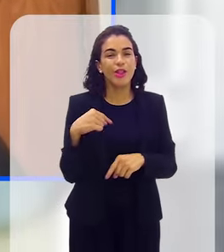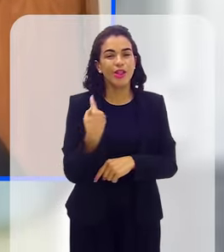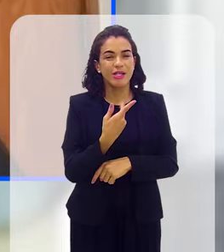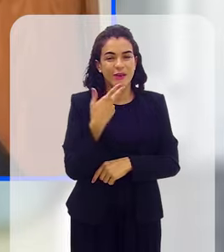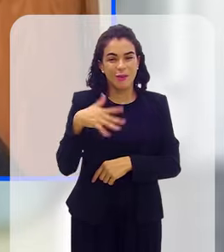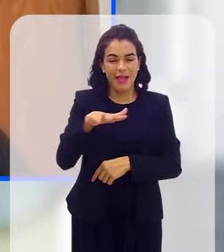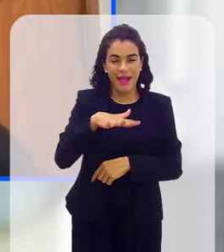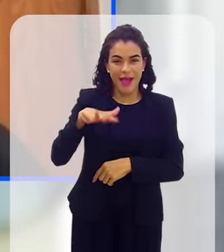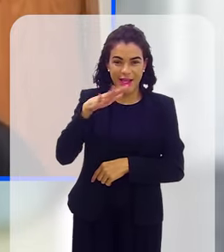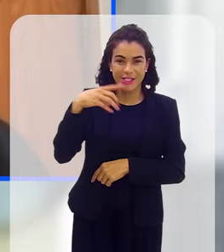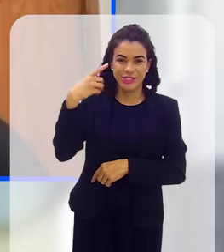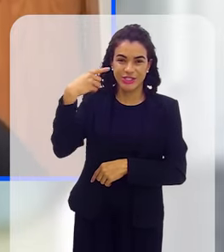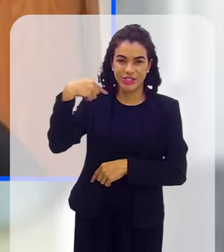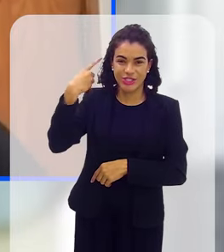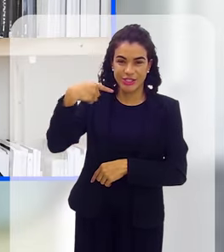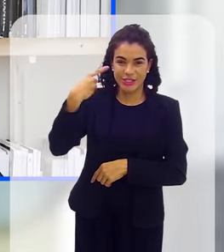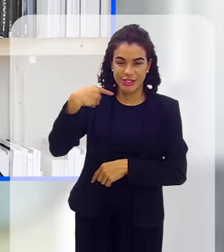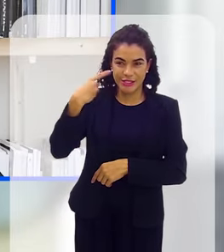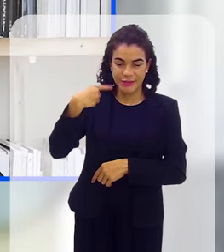chama no direito